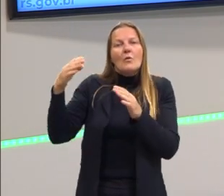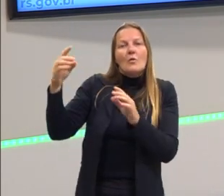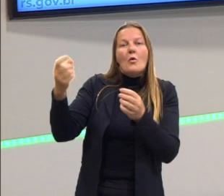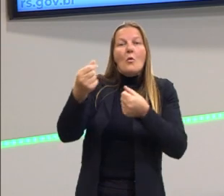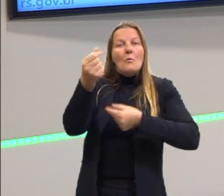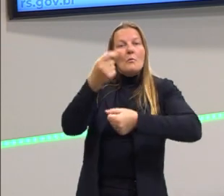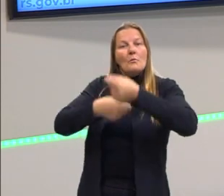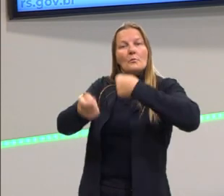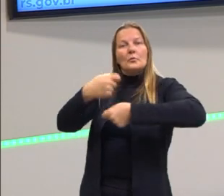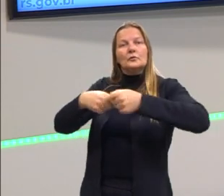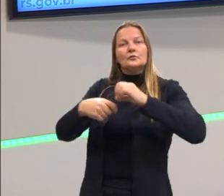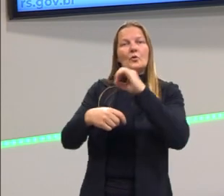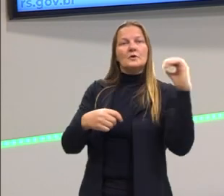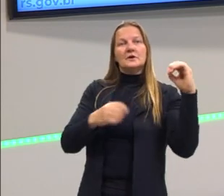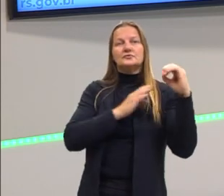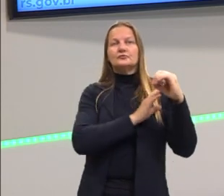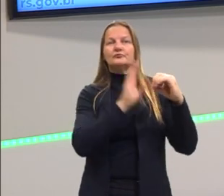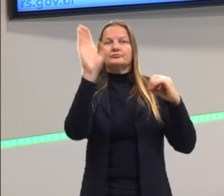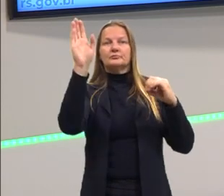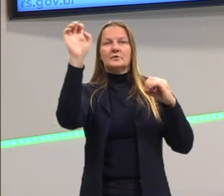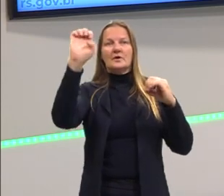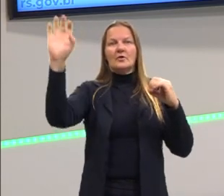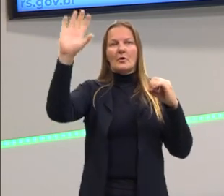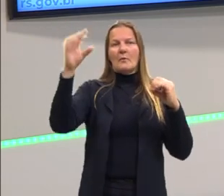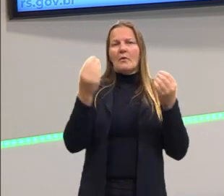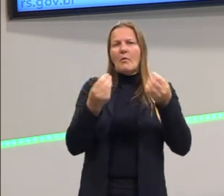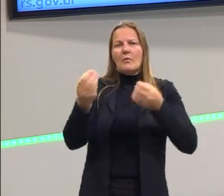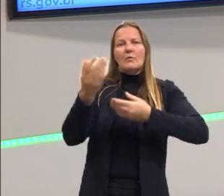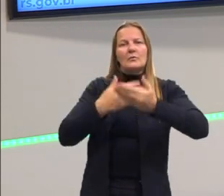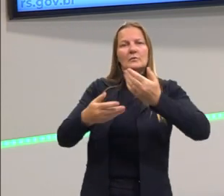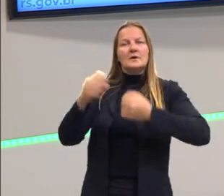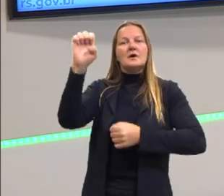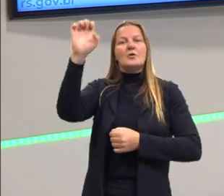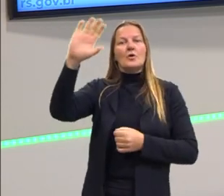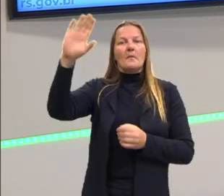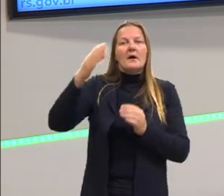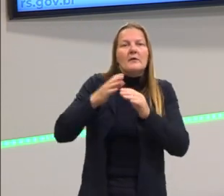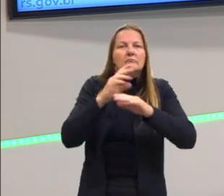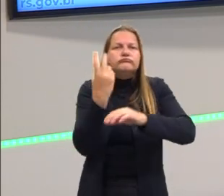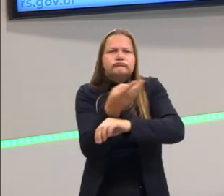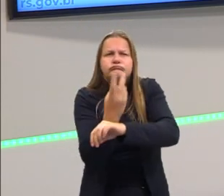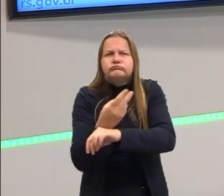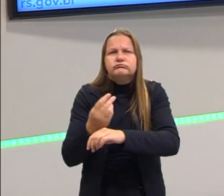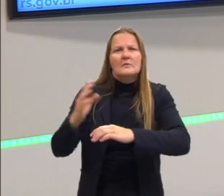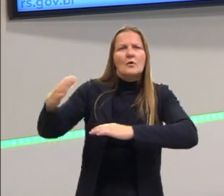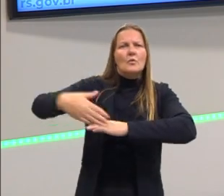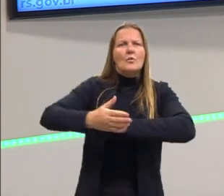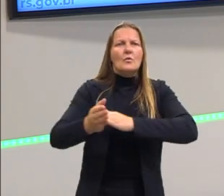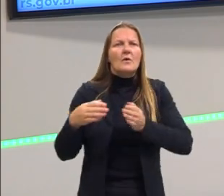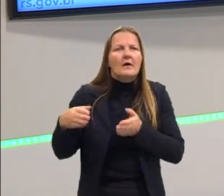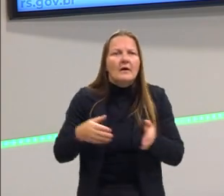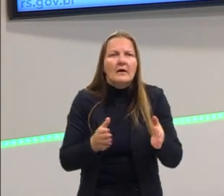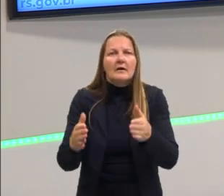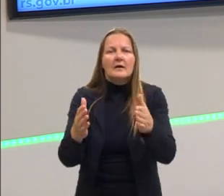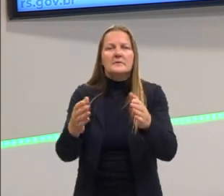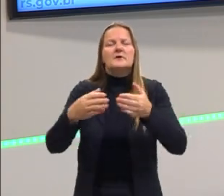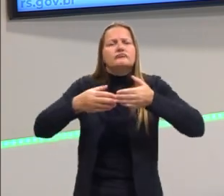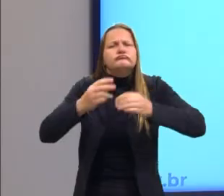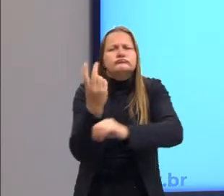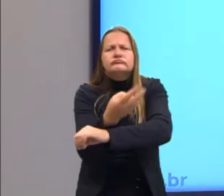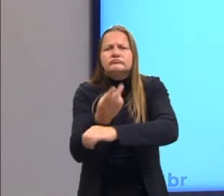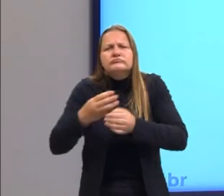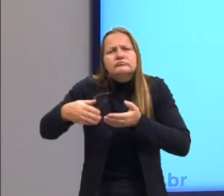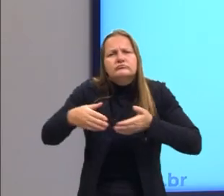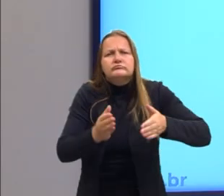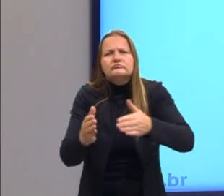produtos do Oriente. O que a Europa vai ter que fazer? Buscar um novo caminho. O que ela faz? Se lança nas navegações. Olha